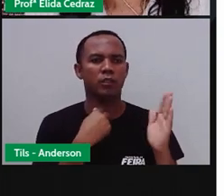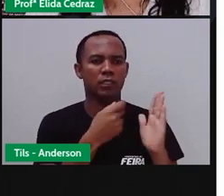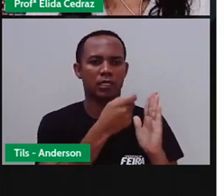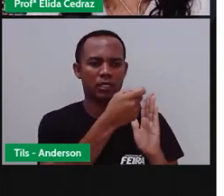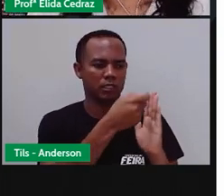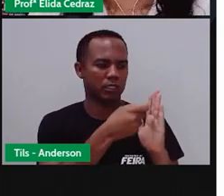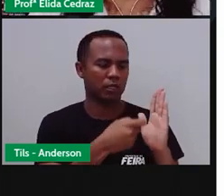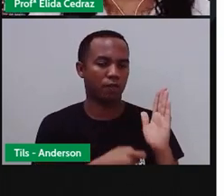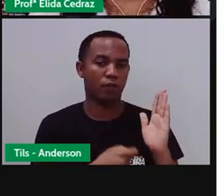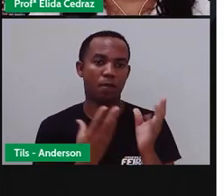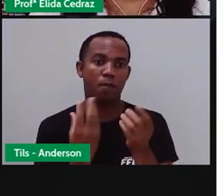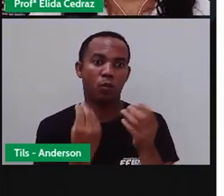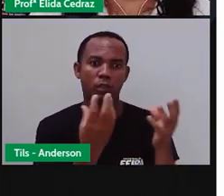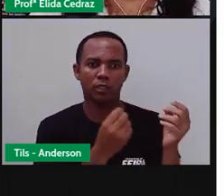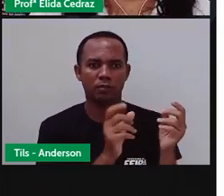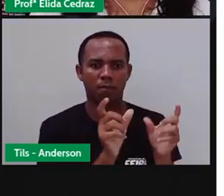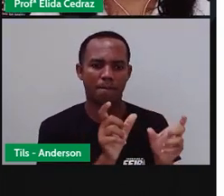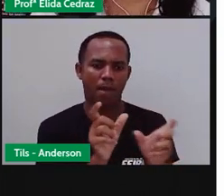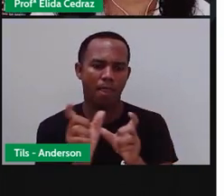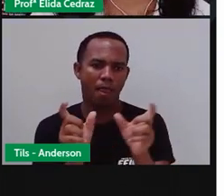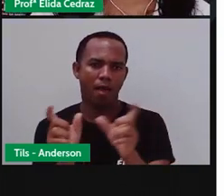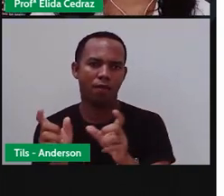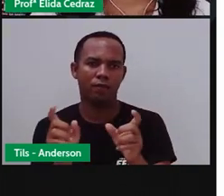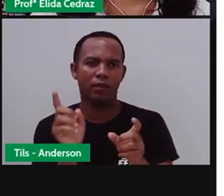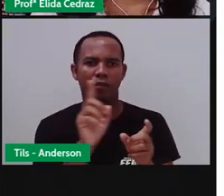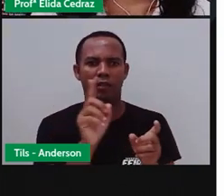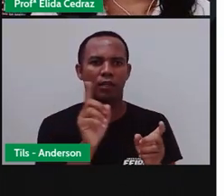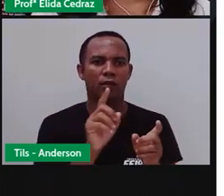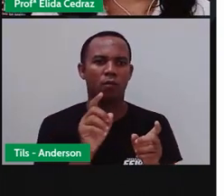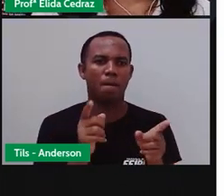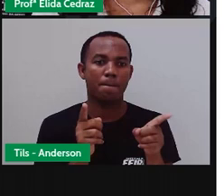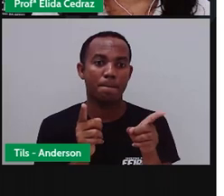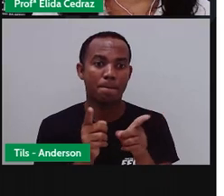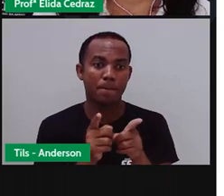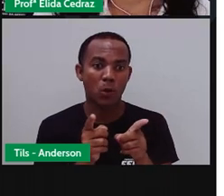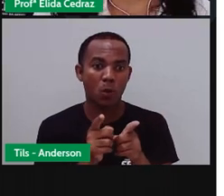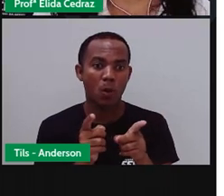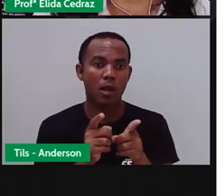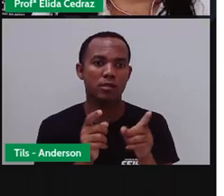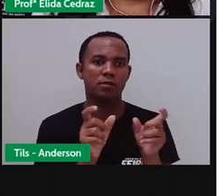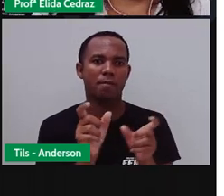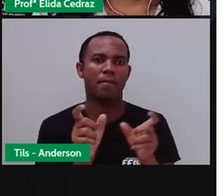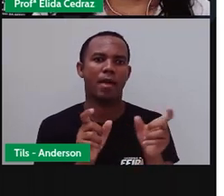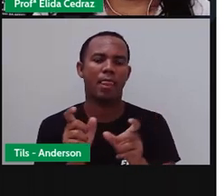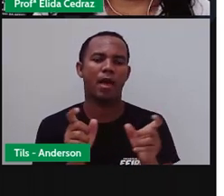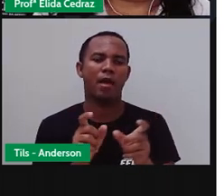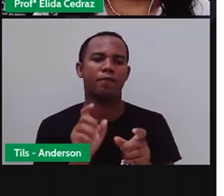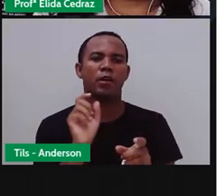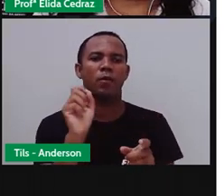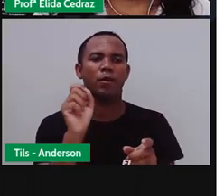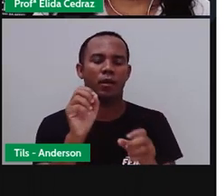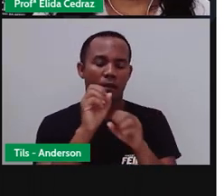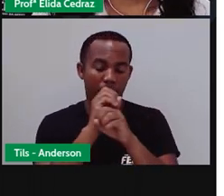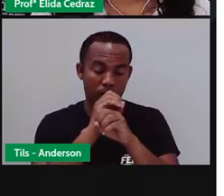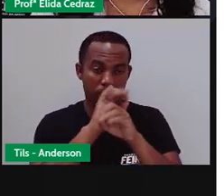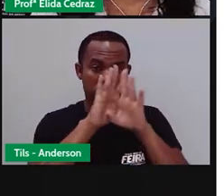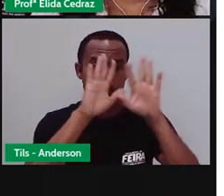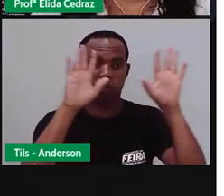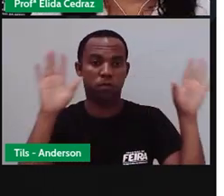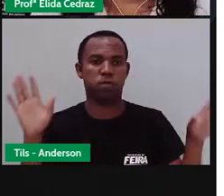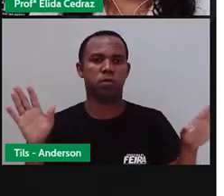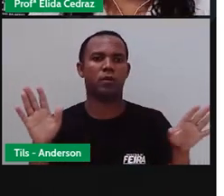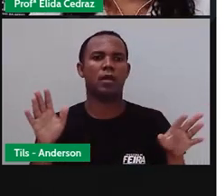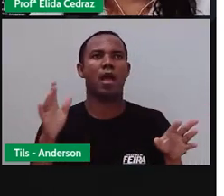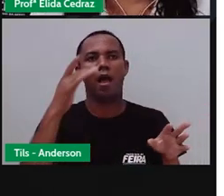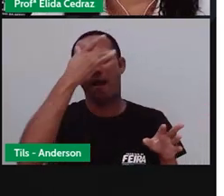palavras para explicar uma coisa. Se explica com poucas palavras para ficar bem entendido e a